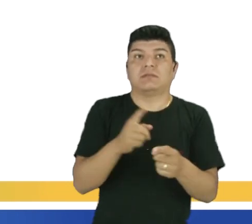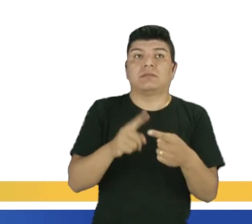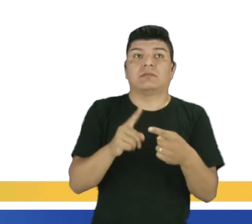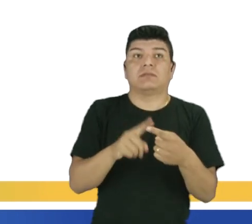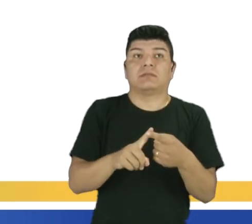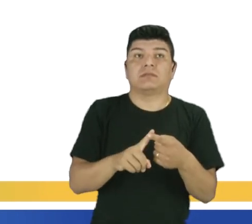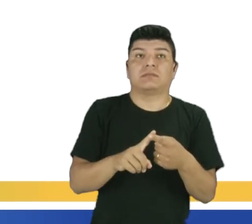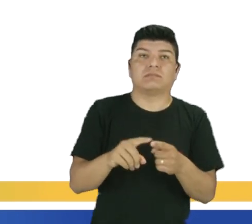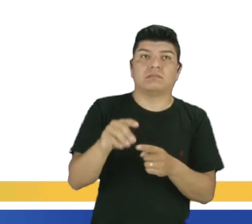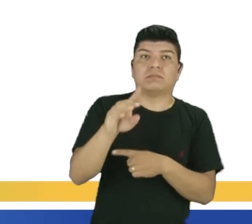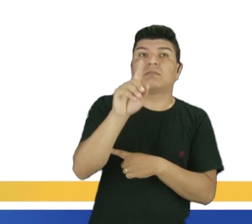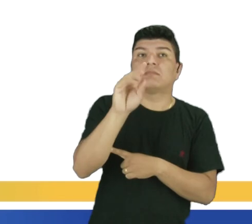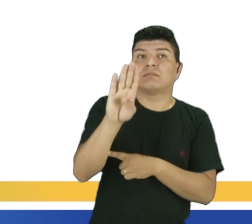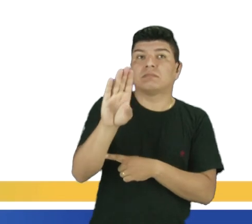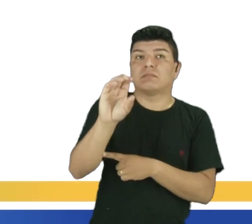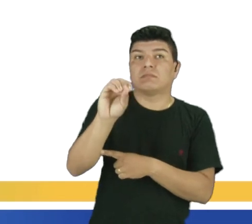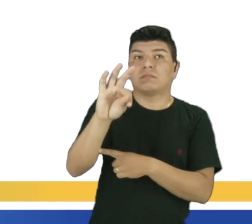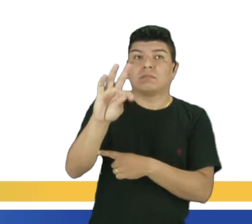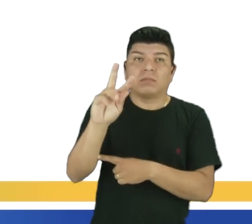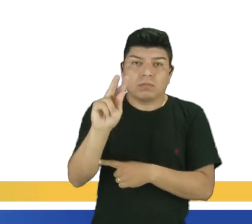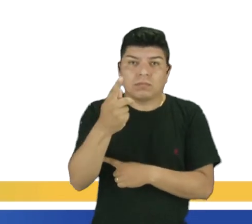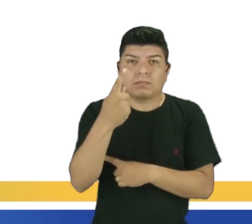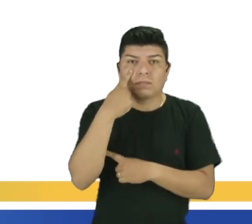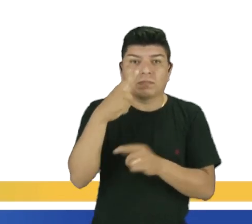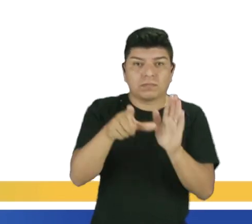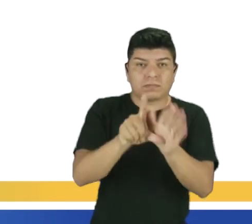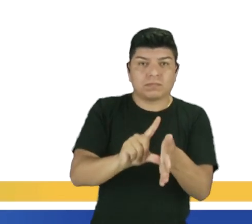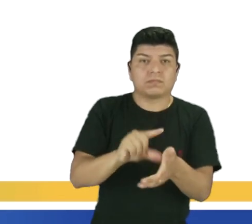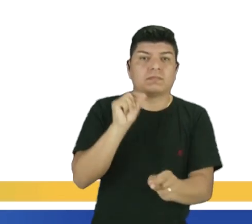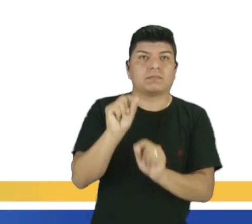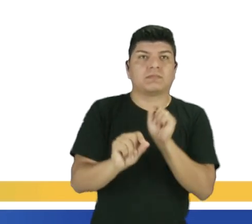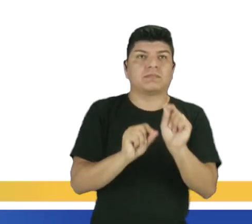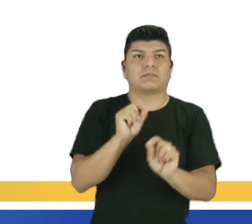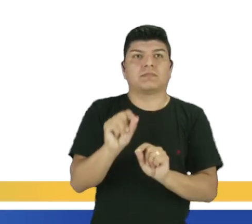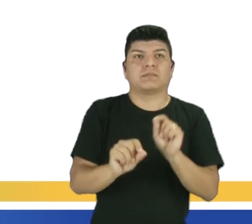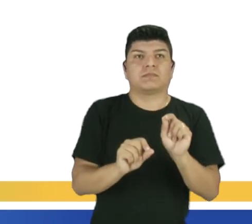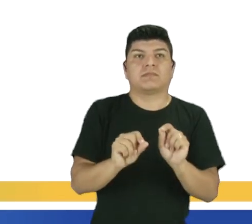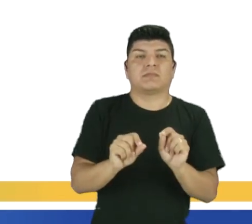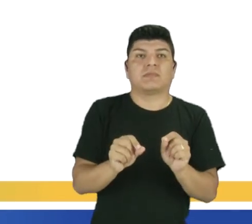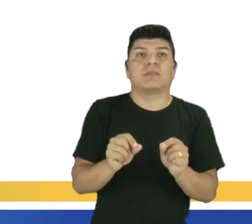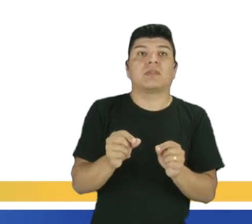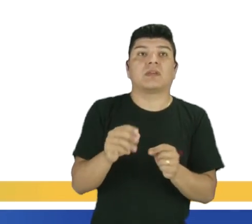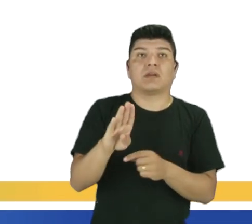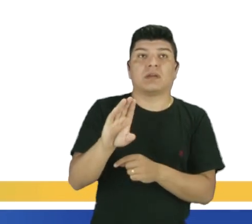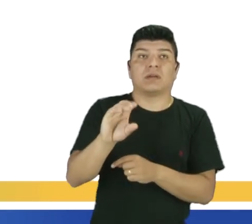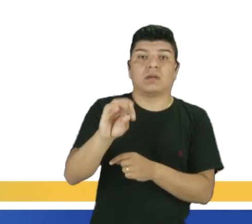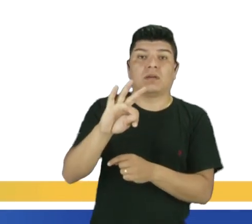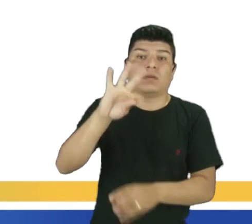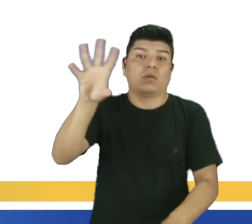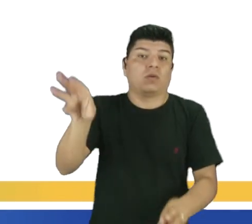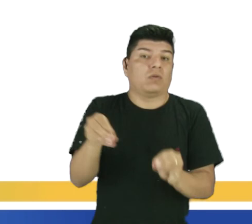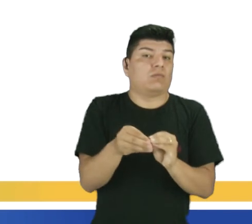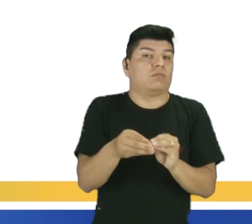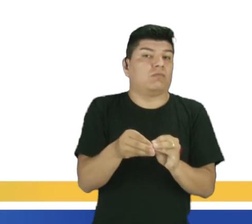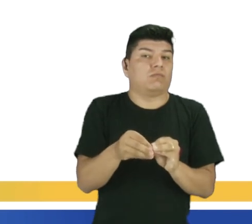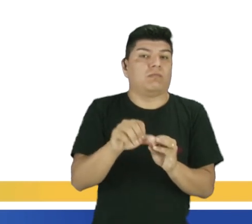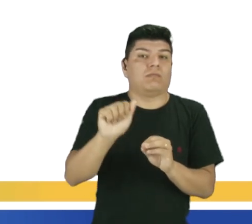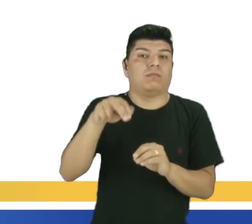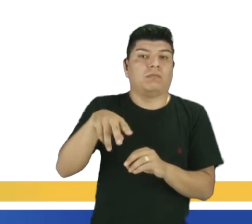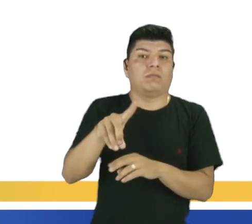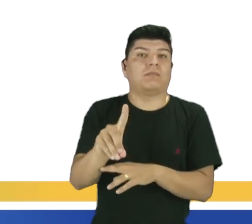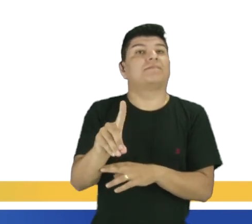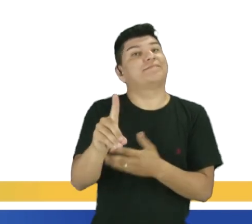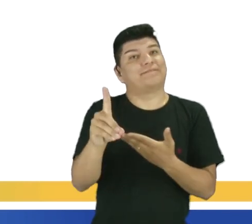é as. Nós vimos, né, anteriormente, aqui atrás, que both o complemento é and.